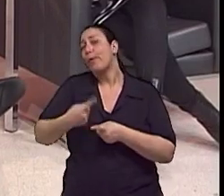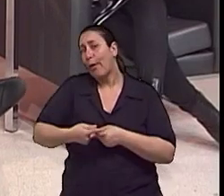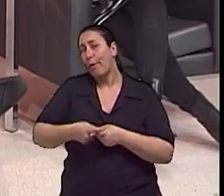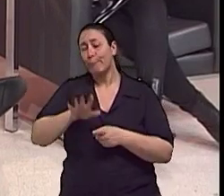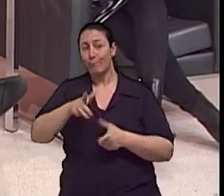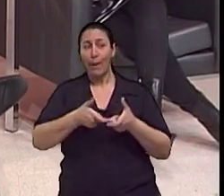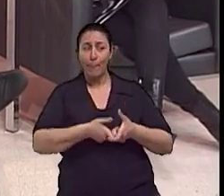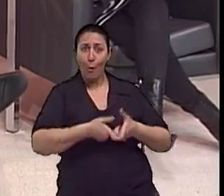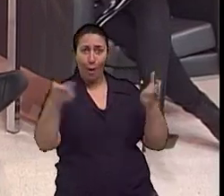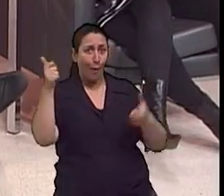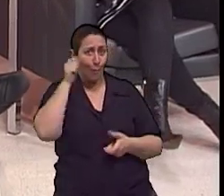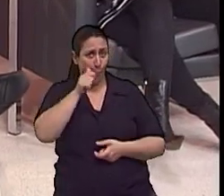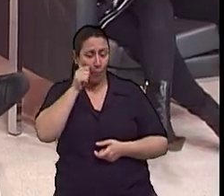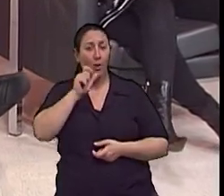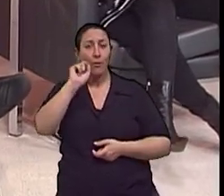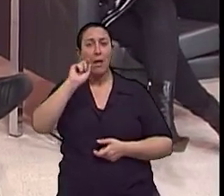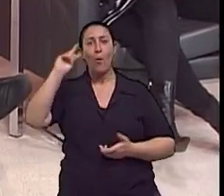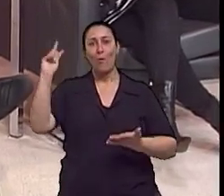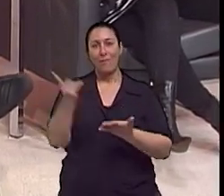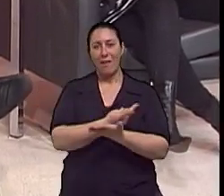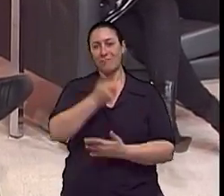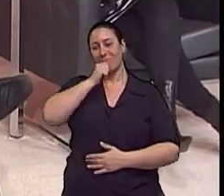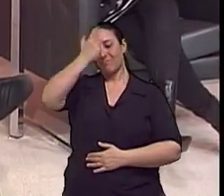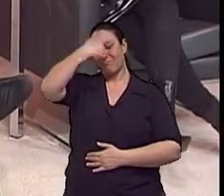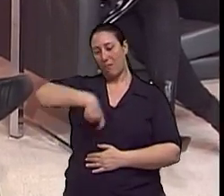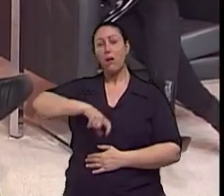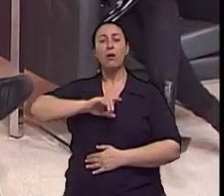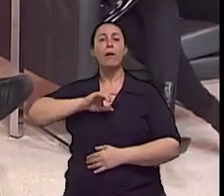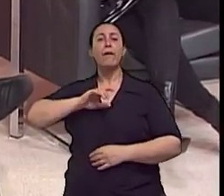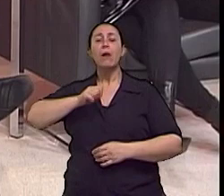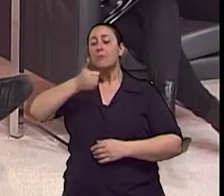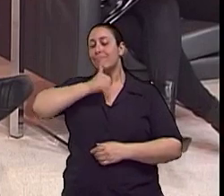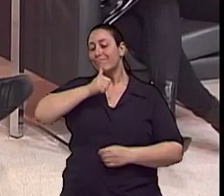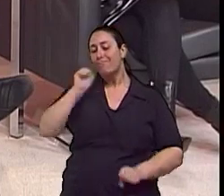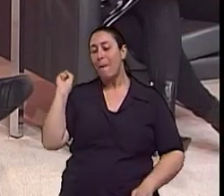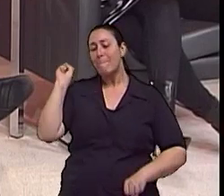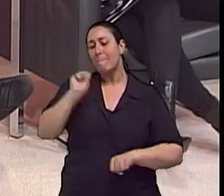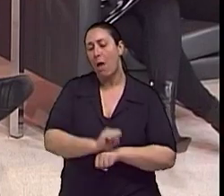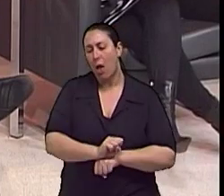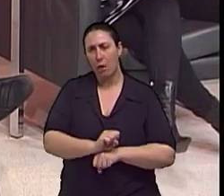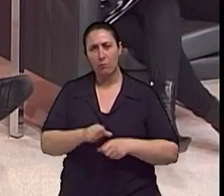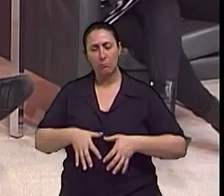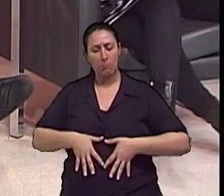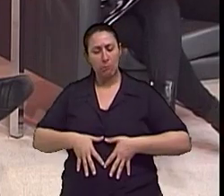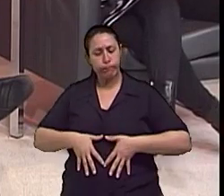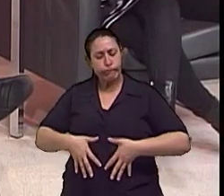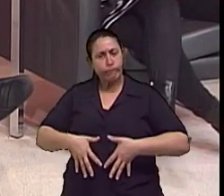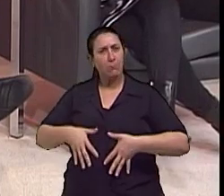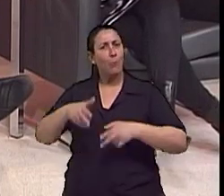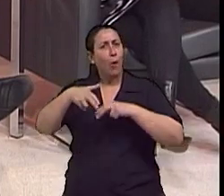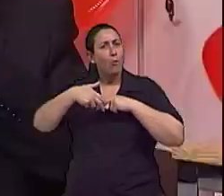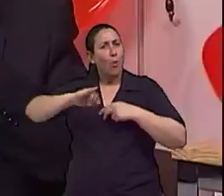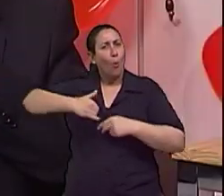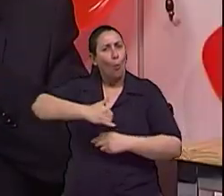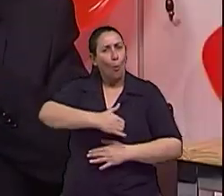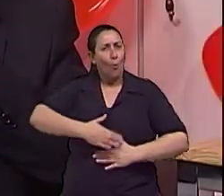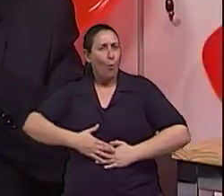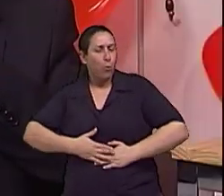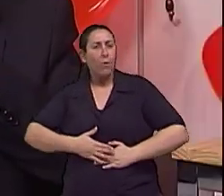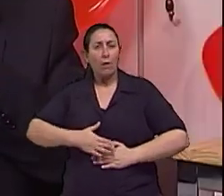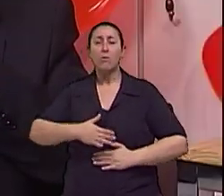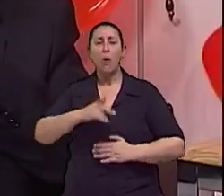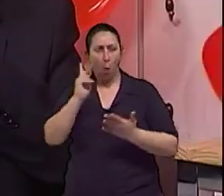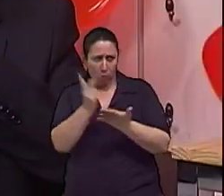mulheres, depois da menopausa, criarem aquela barriguinha, aquilo ali aumenta a possibilidade de hipertensão? Aumenta, aumenta.